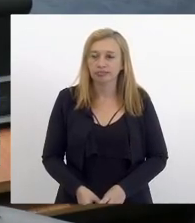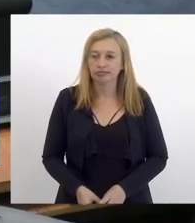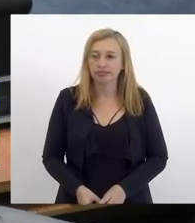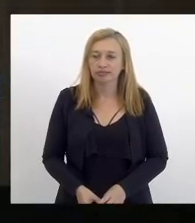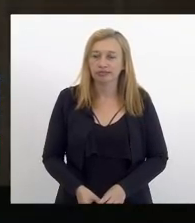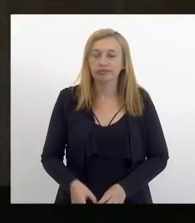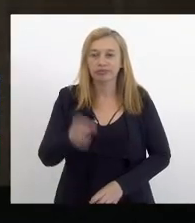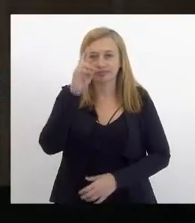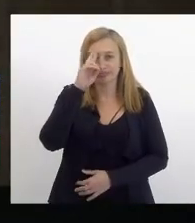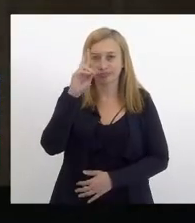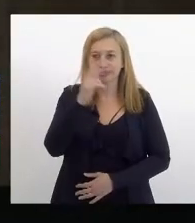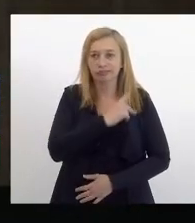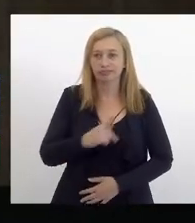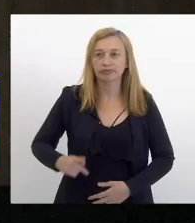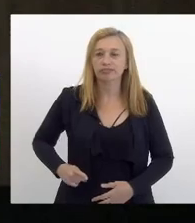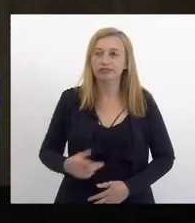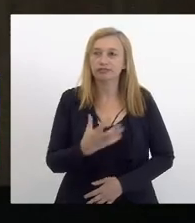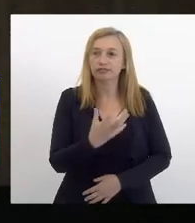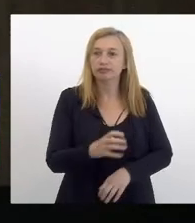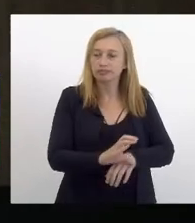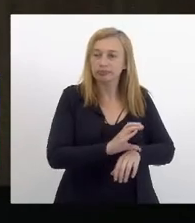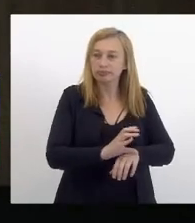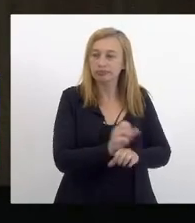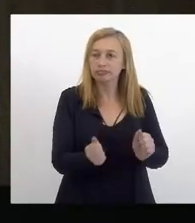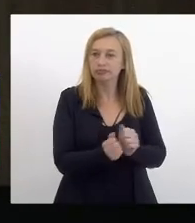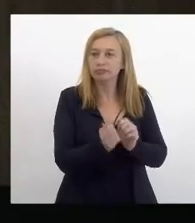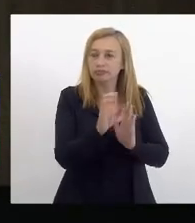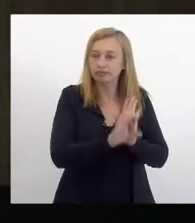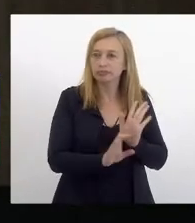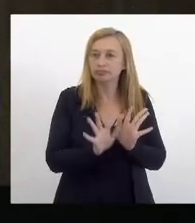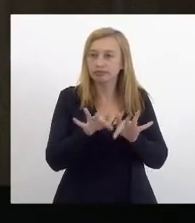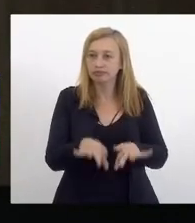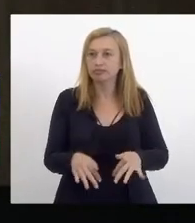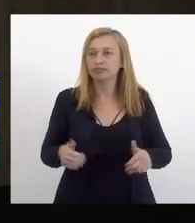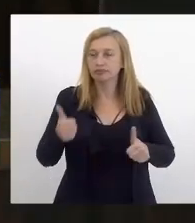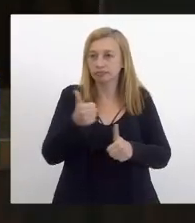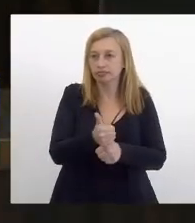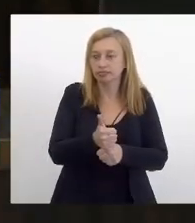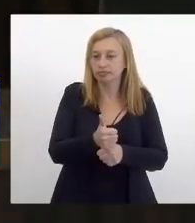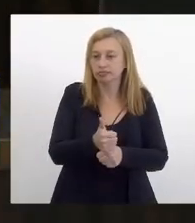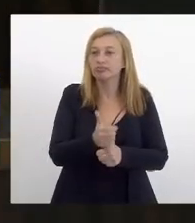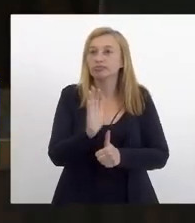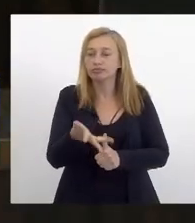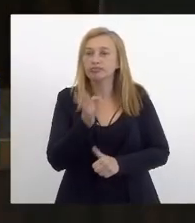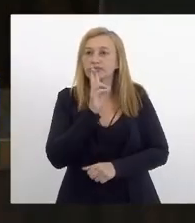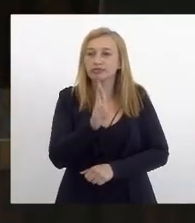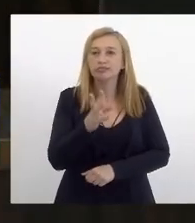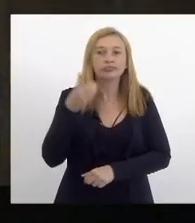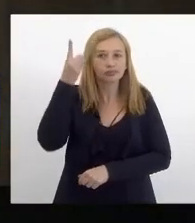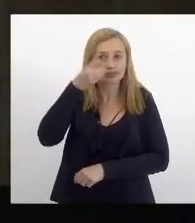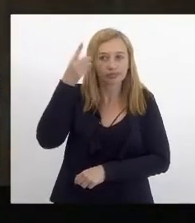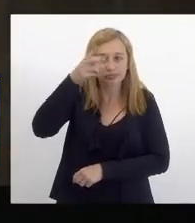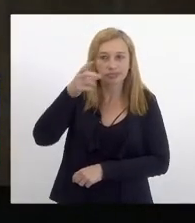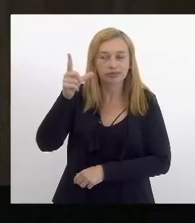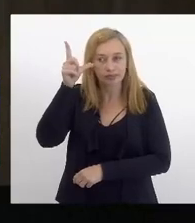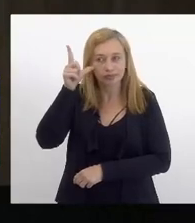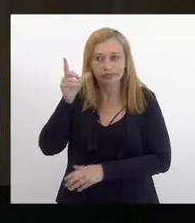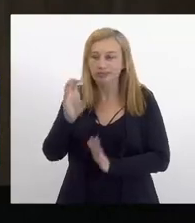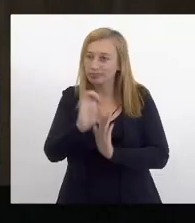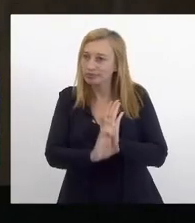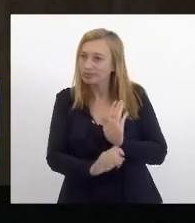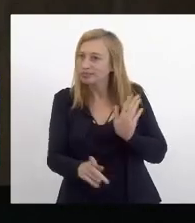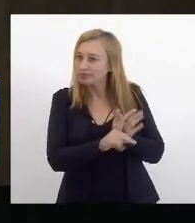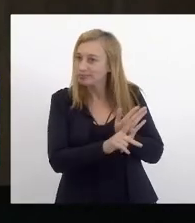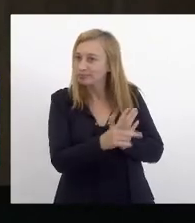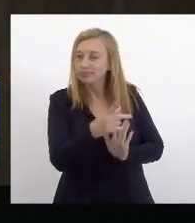senhora presidente pareceria pela constitucionalidade com emendas concluindo por substitutivo já respondendo deputada Lucinha que as emendas são do